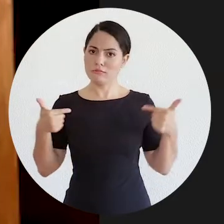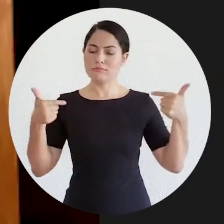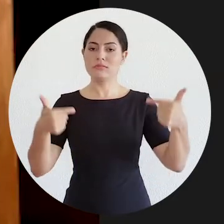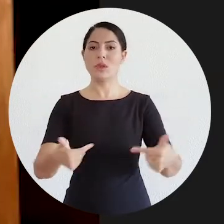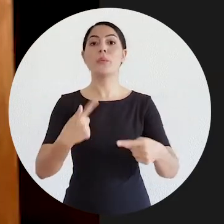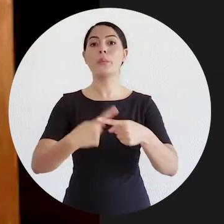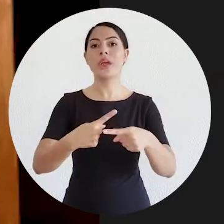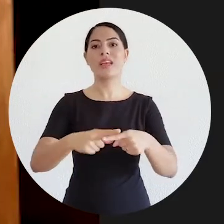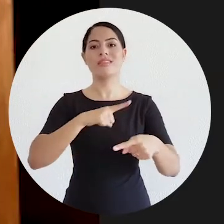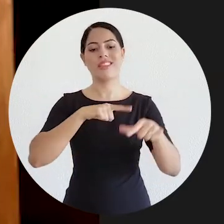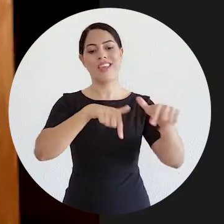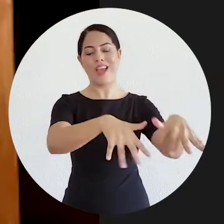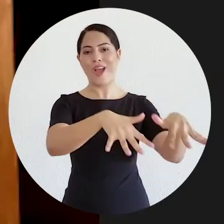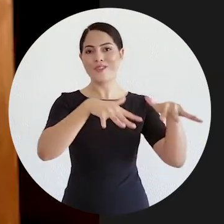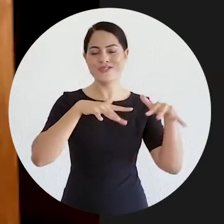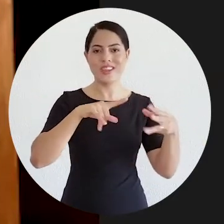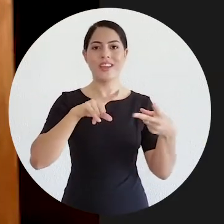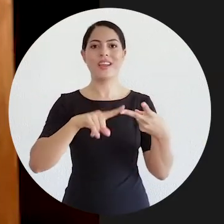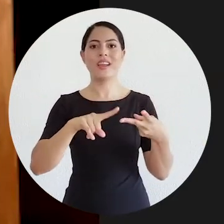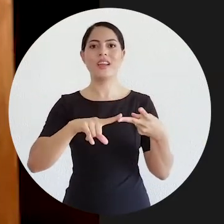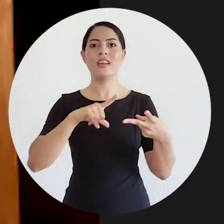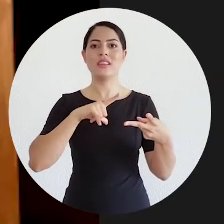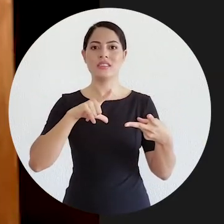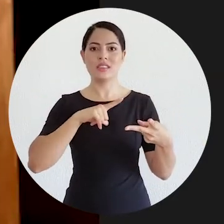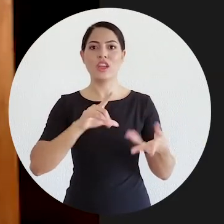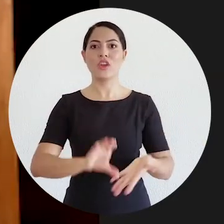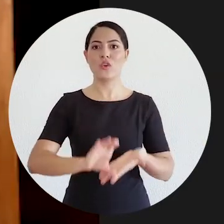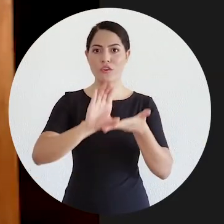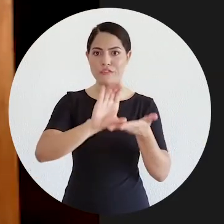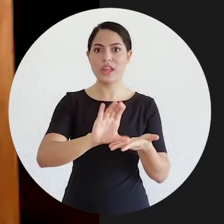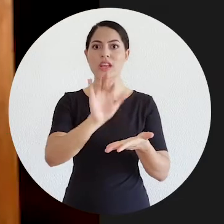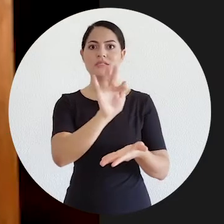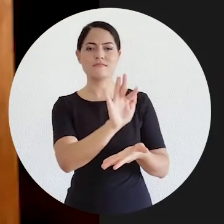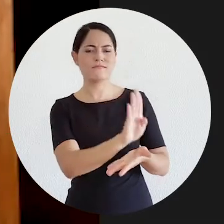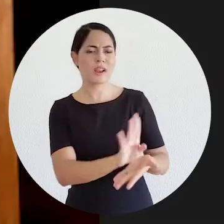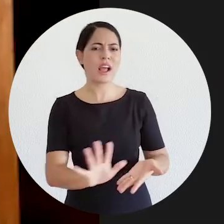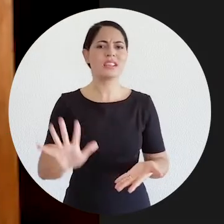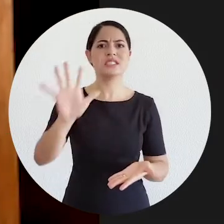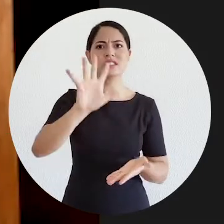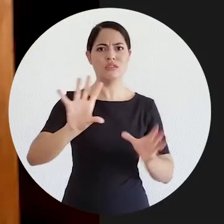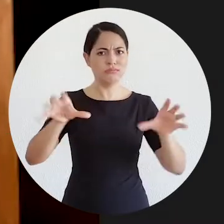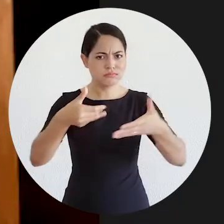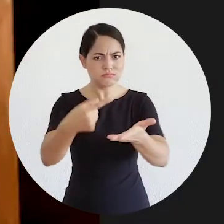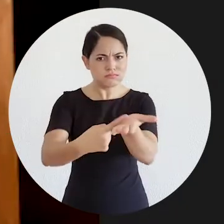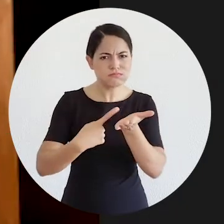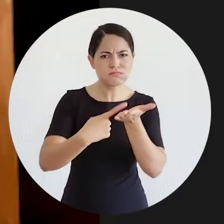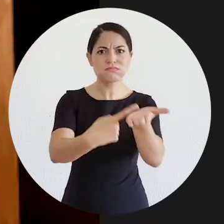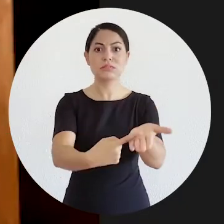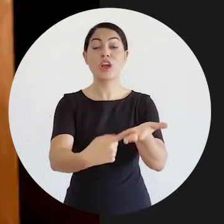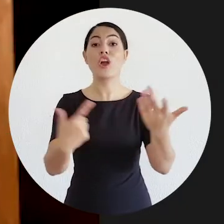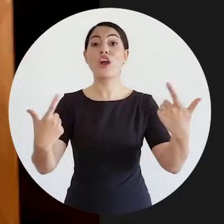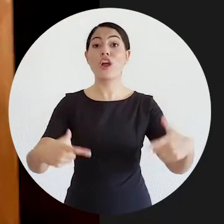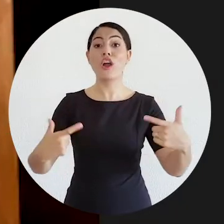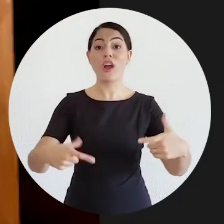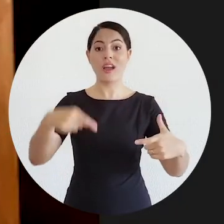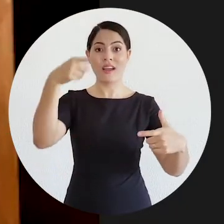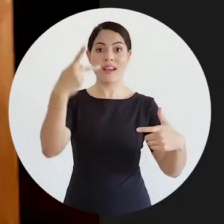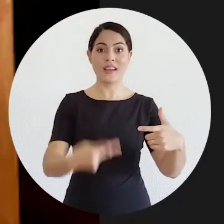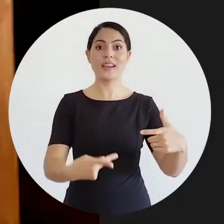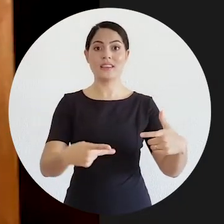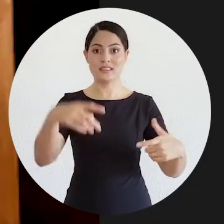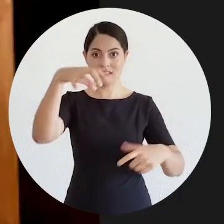com audiências, com a Conferência Nacional, trazendo, inclusive, para a própria